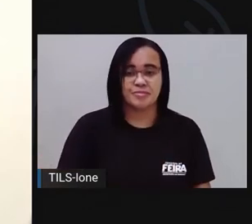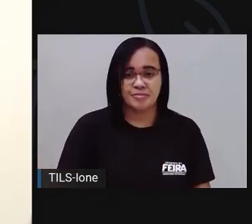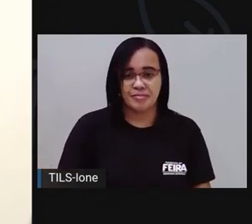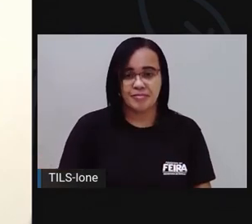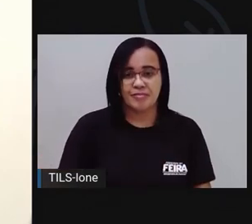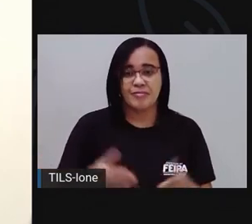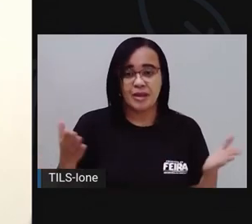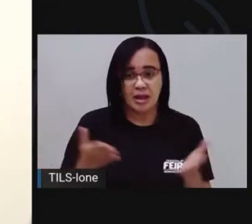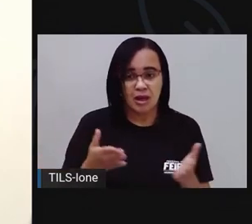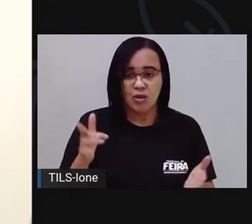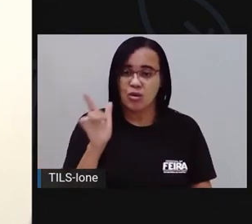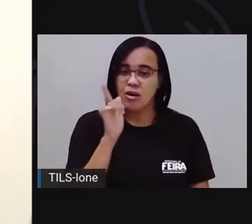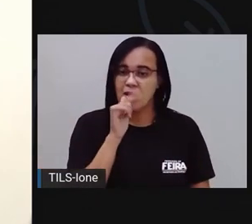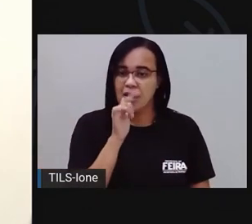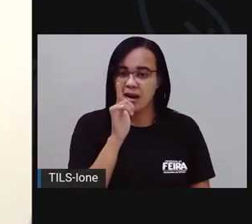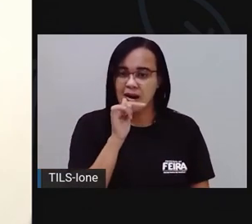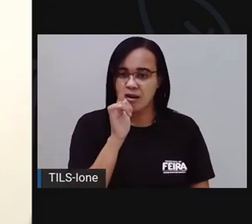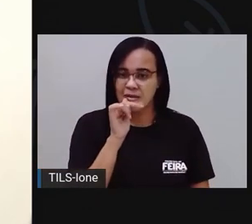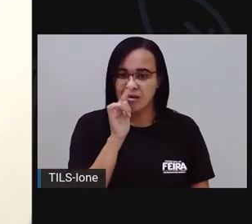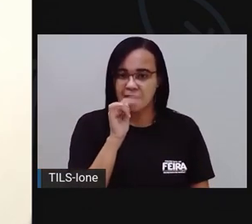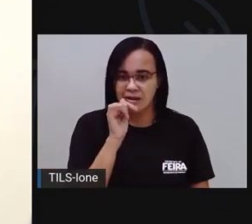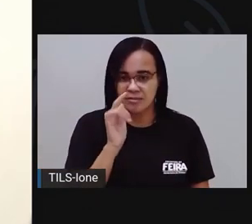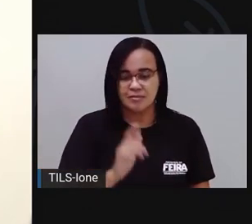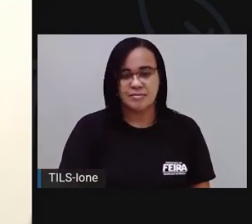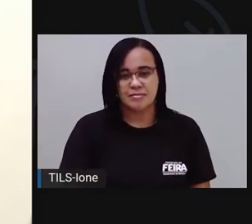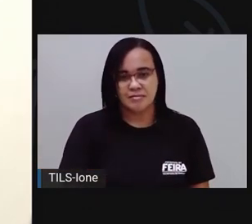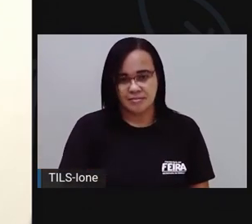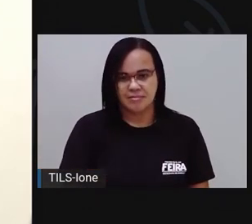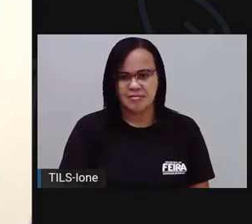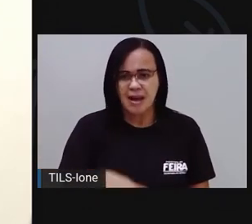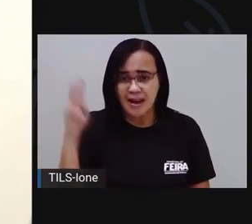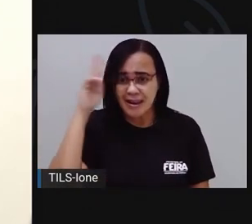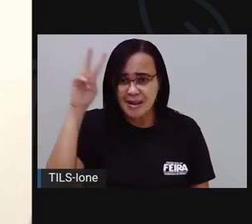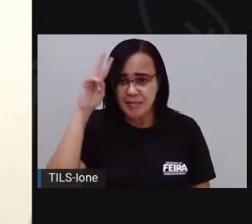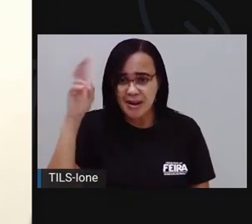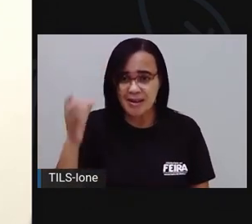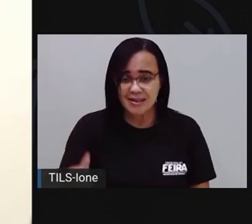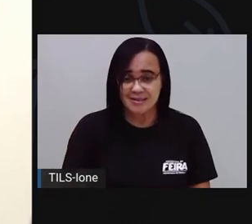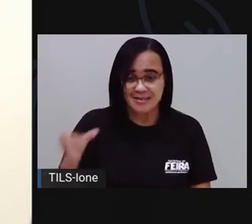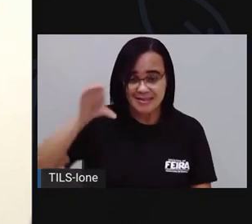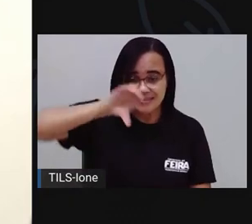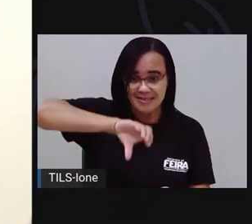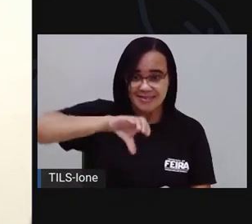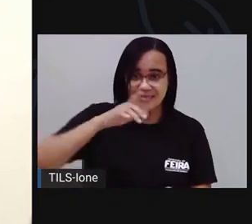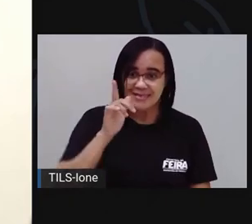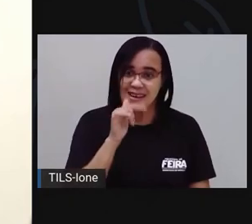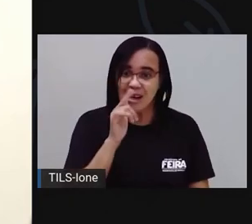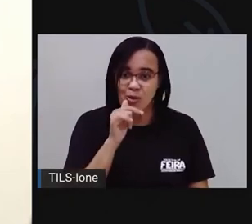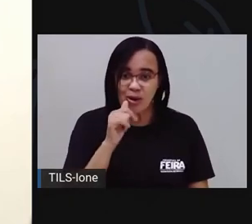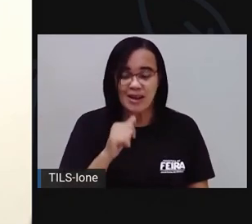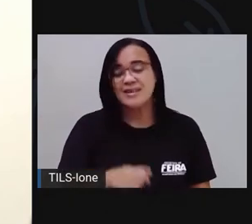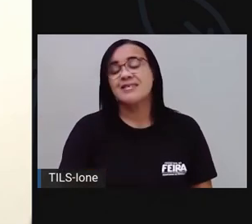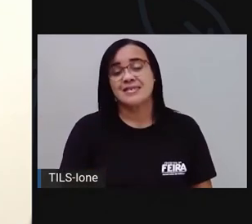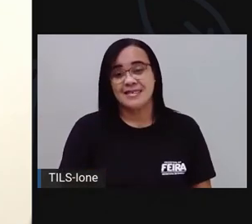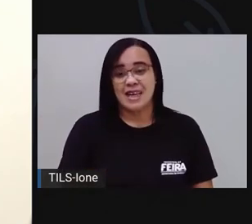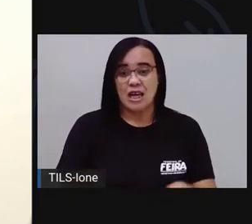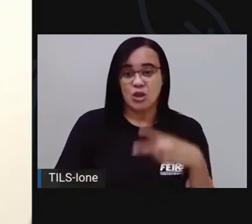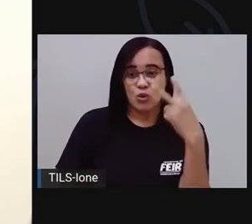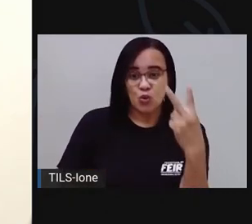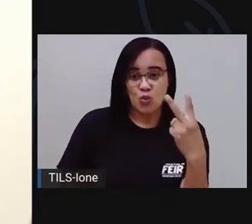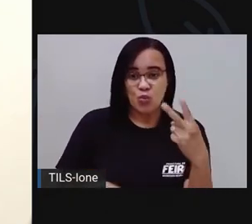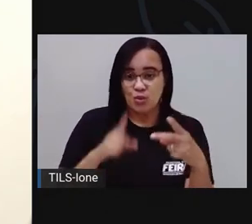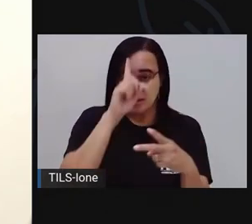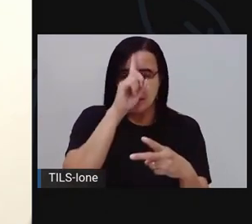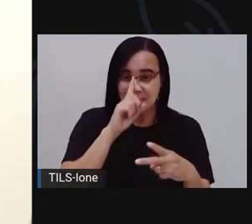a água. E aí, quem lembra a quantidade de água? Se a gente usou duas xícaras de farinha, a gente vai